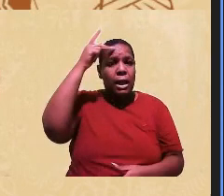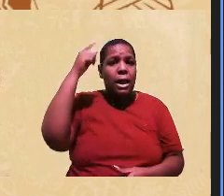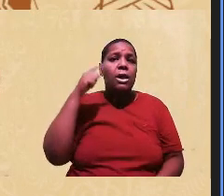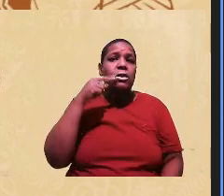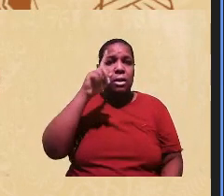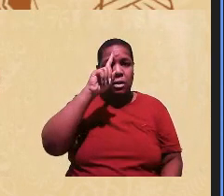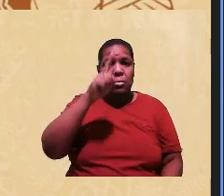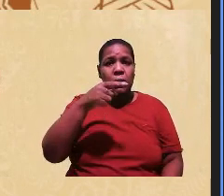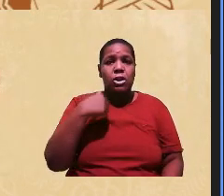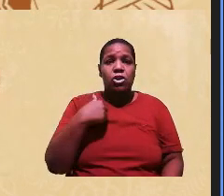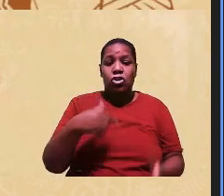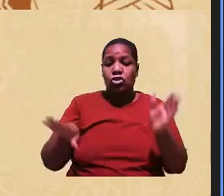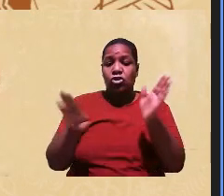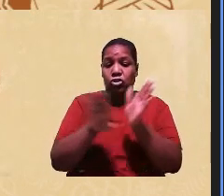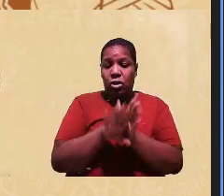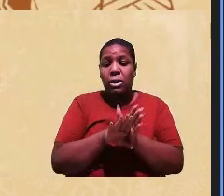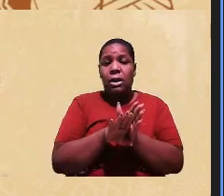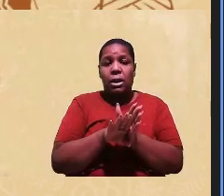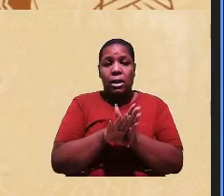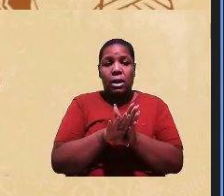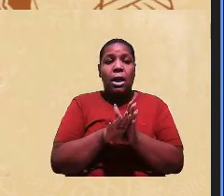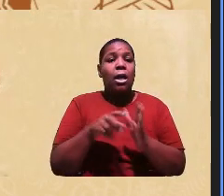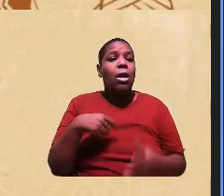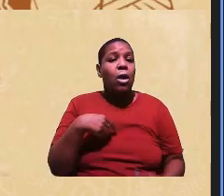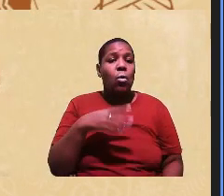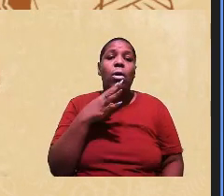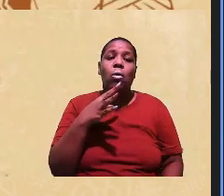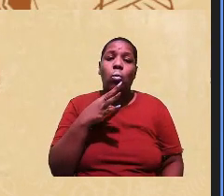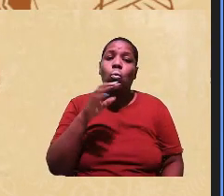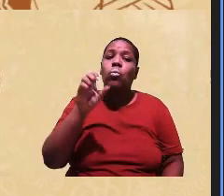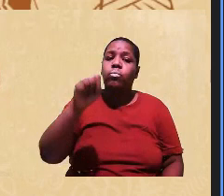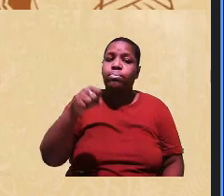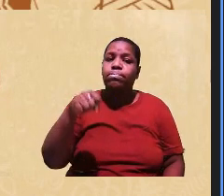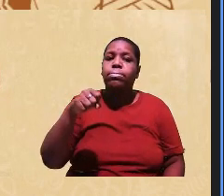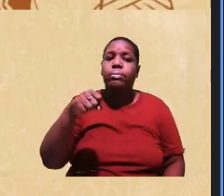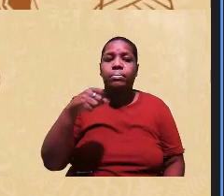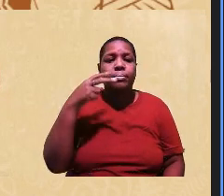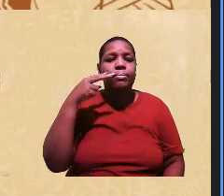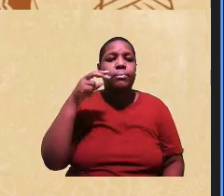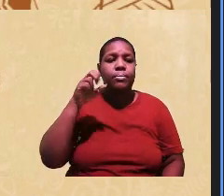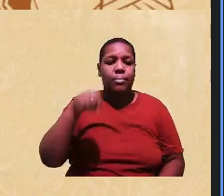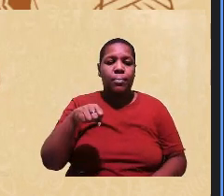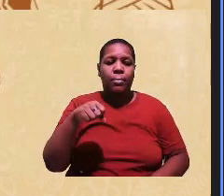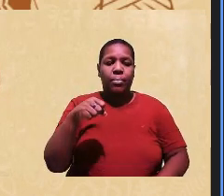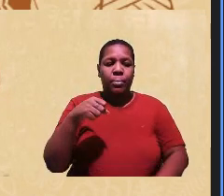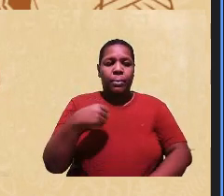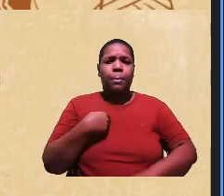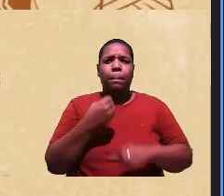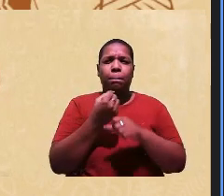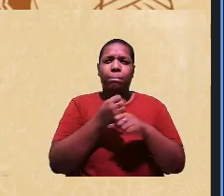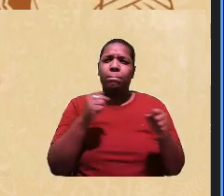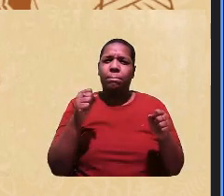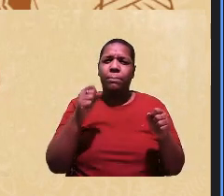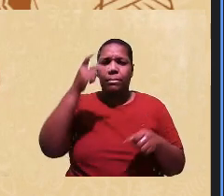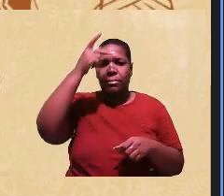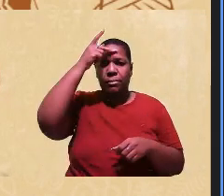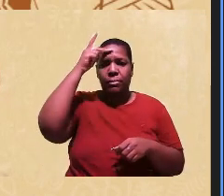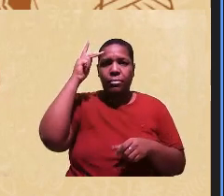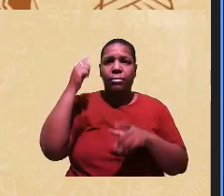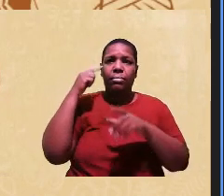e eu reconheço que grande parte das produções